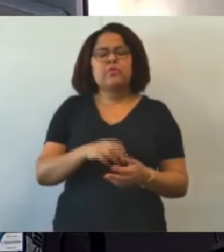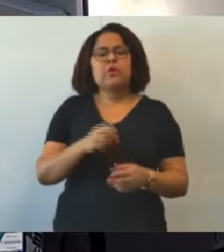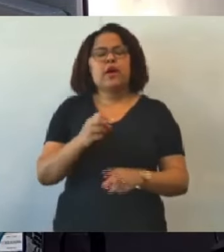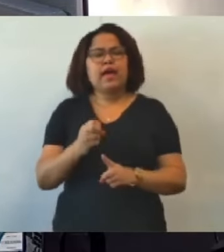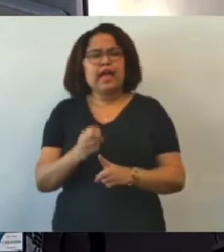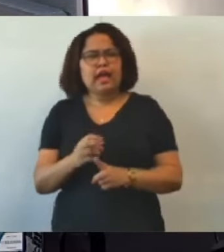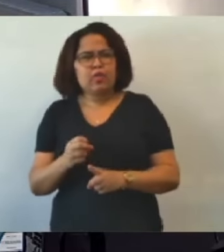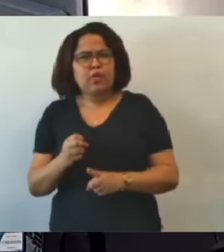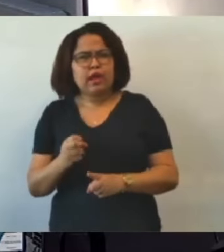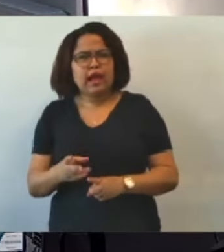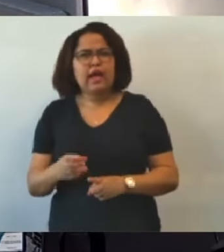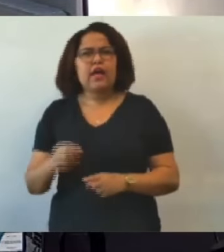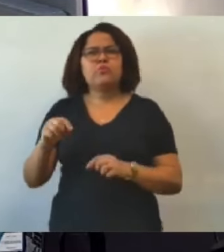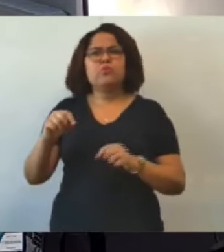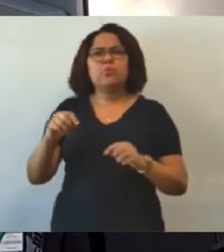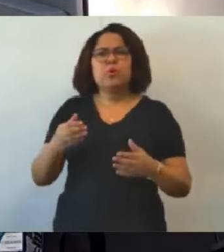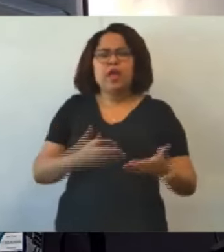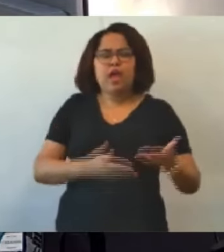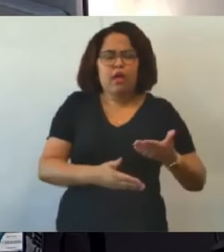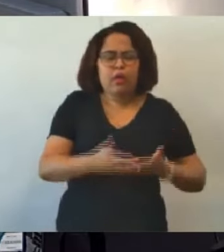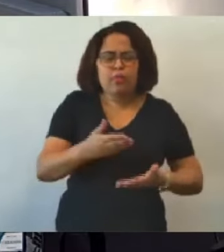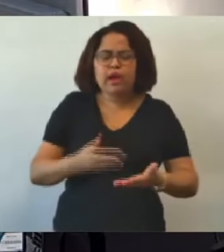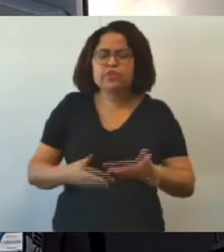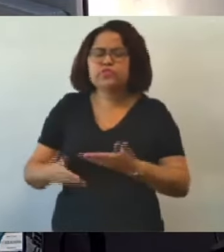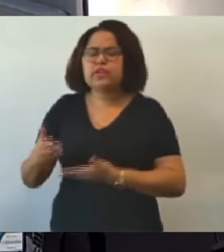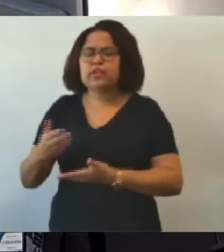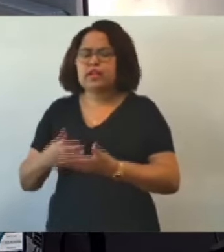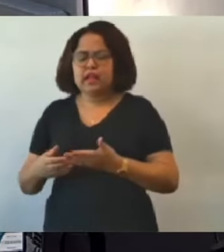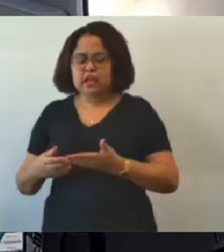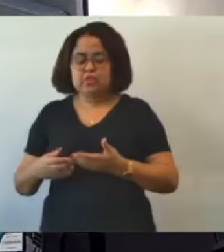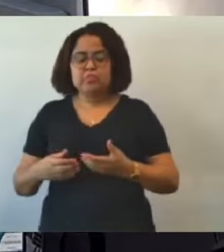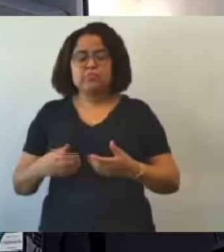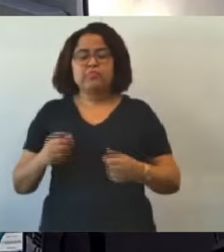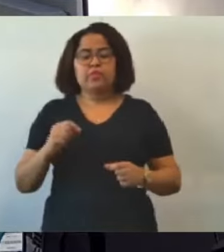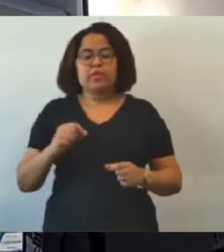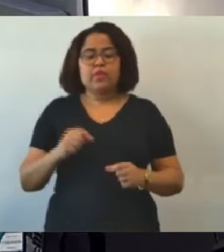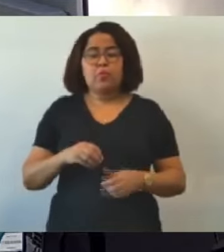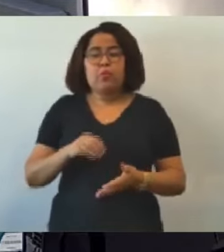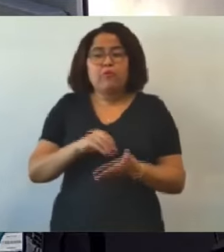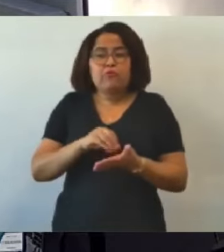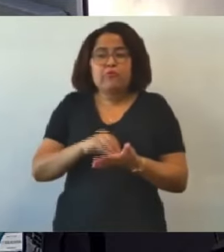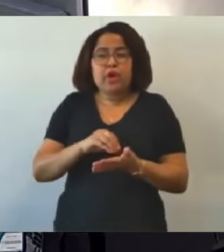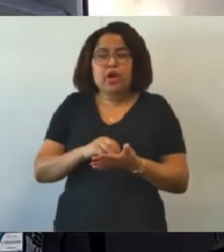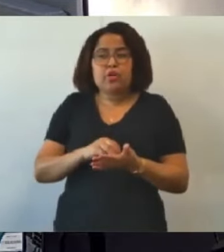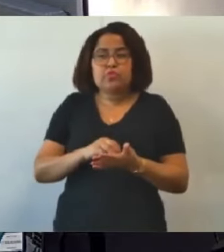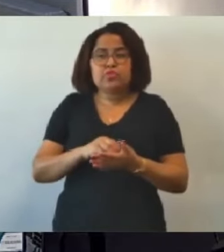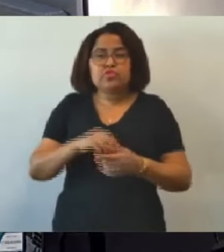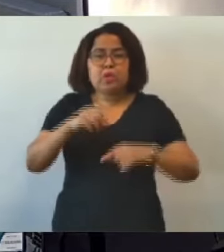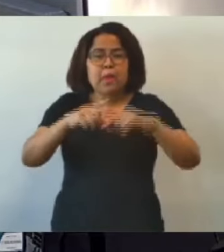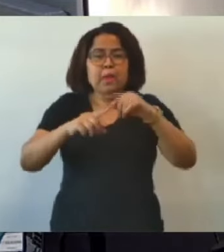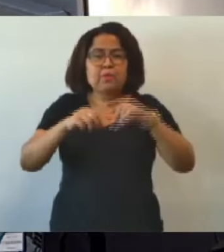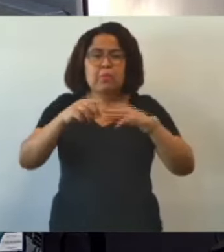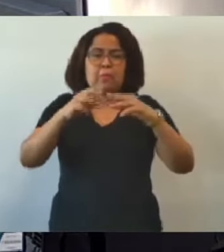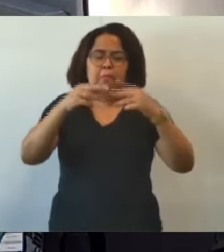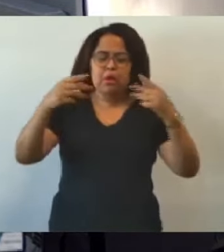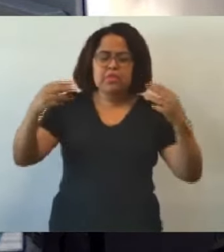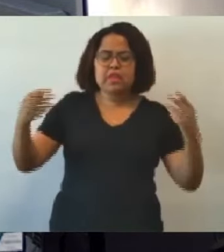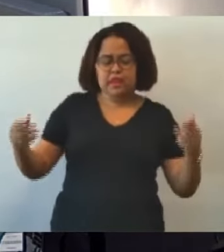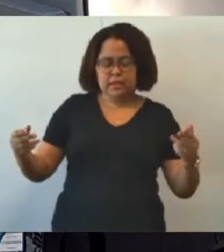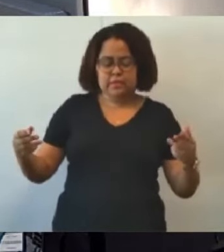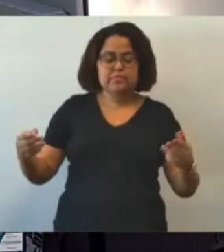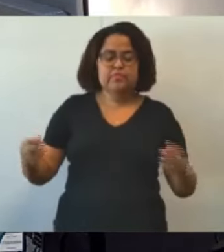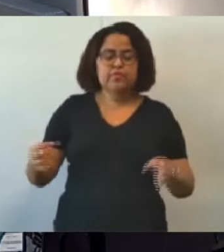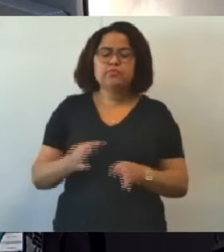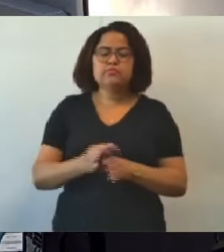compartilhado, mas a gente via algumas deficiências lá, mas é mais por parte, por falta de materiais, para os